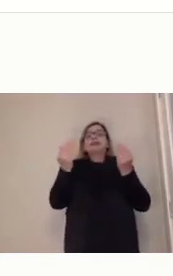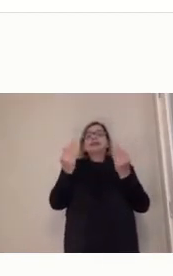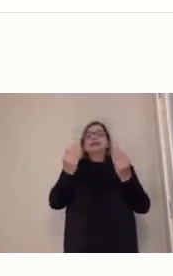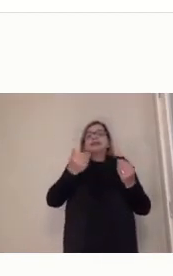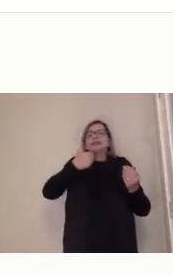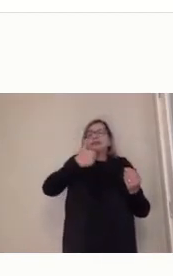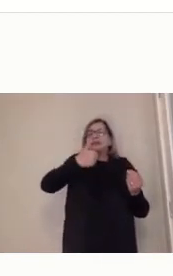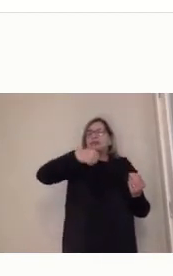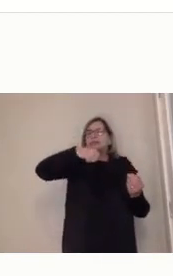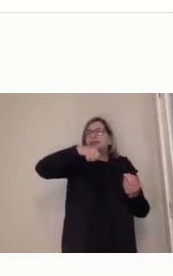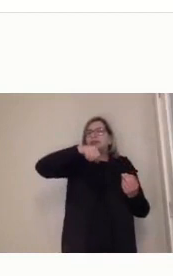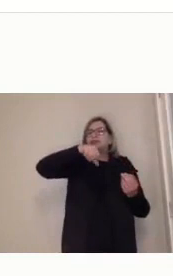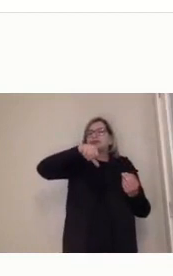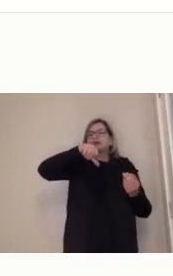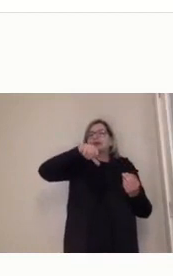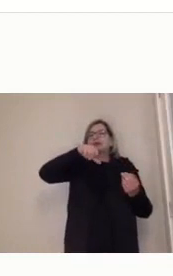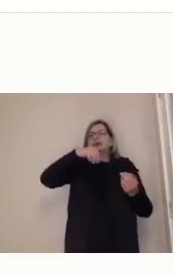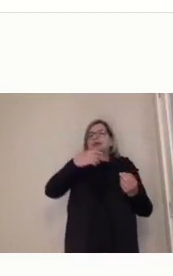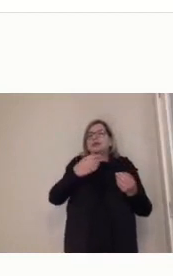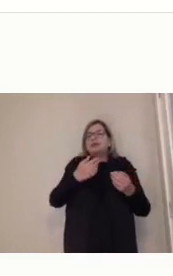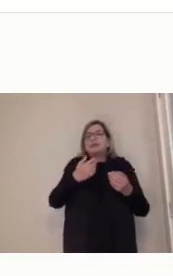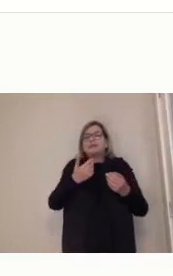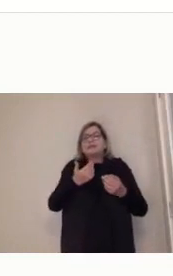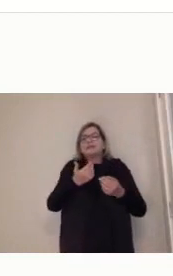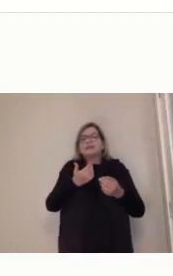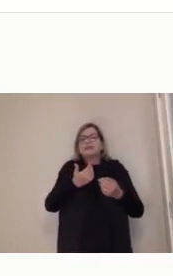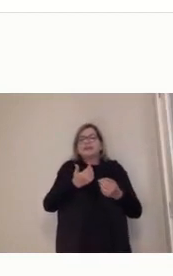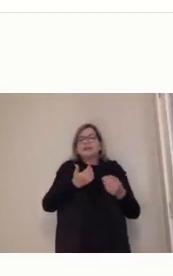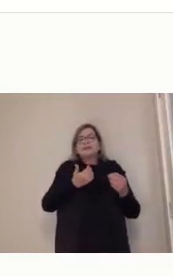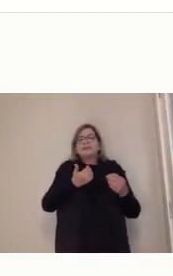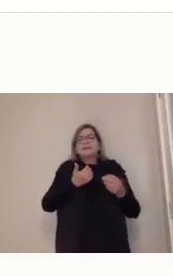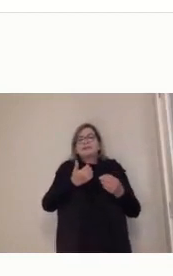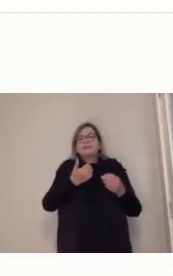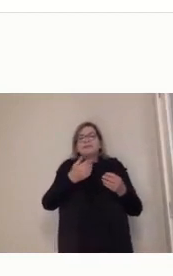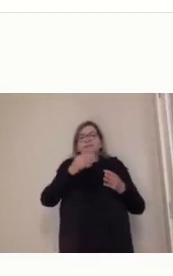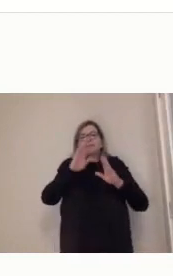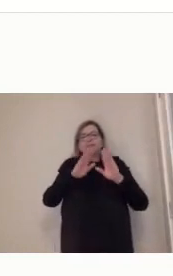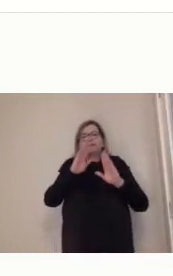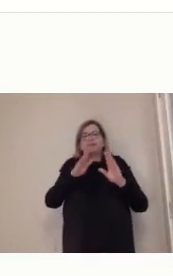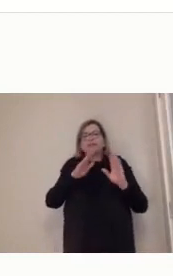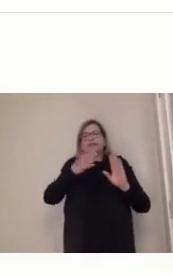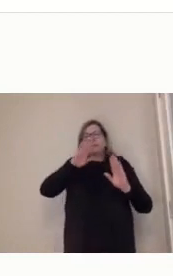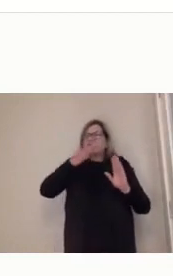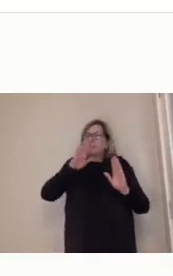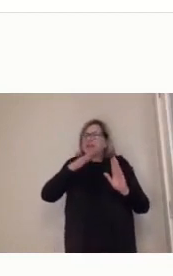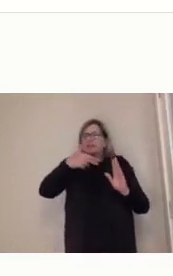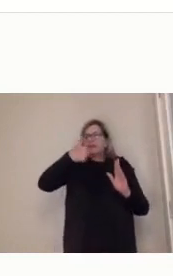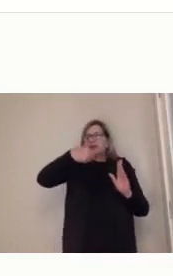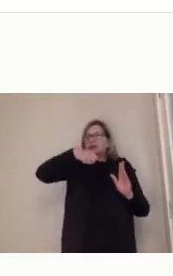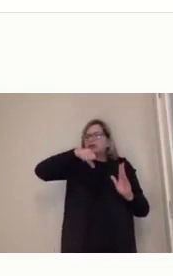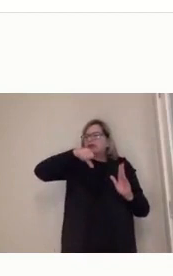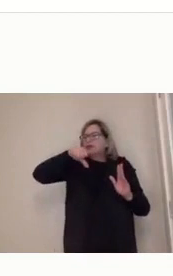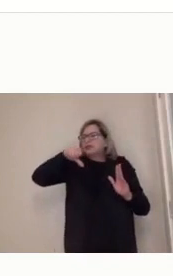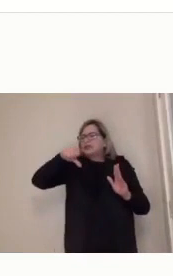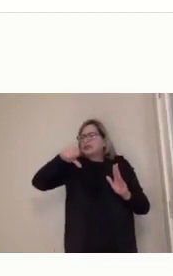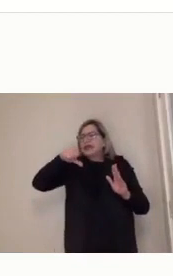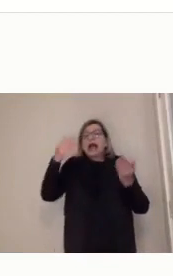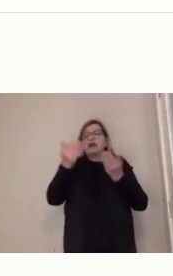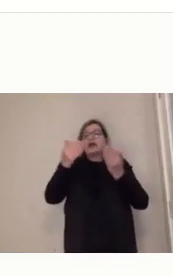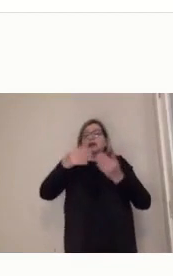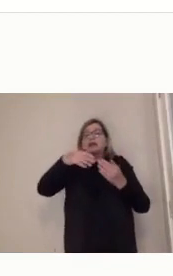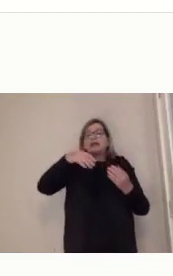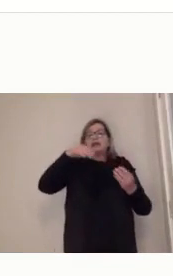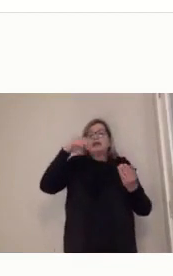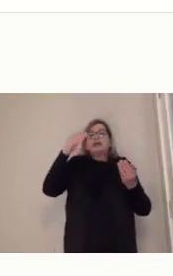96, 97% da educação à distância no Brasil hoje está na mão das universidades particulares. Grandes universidades